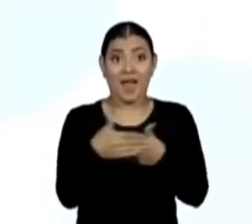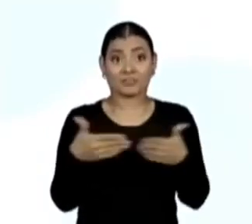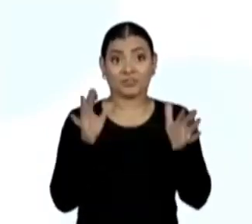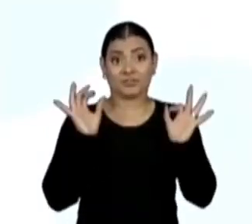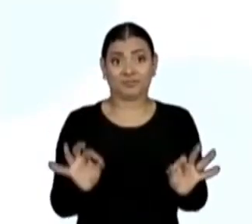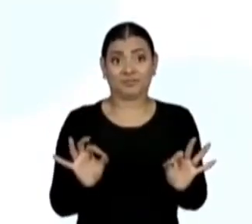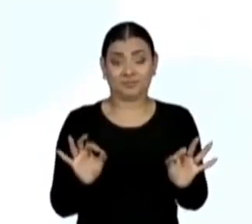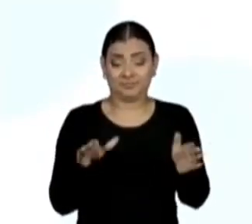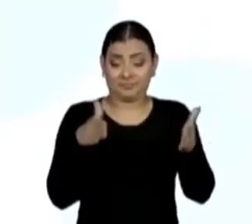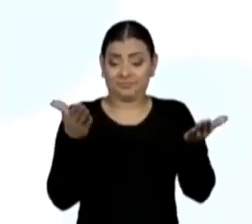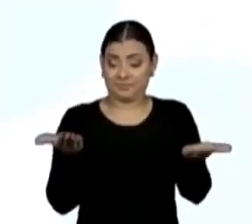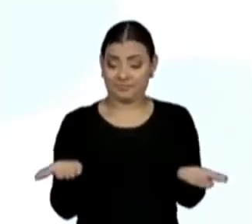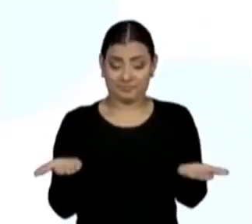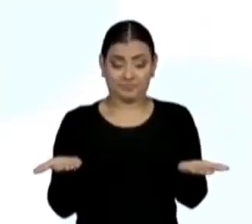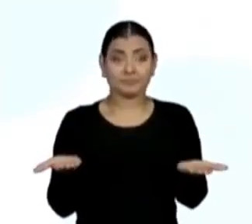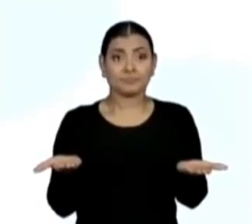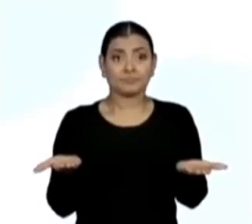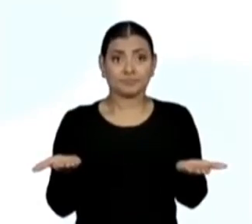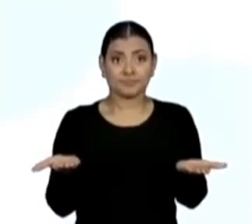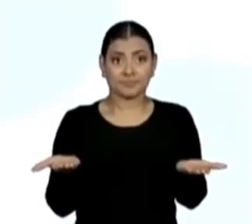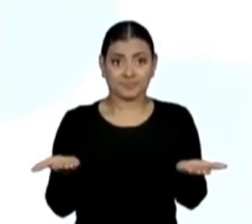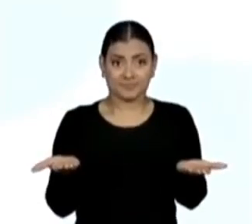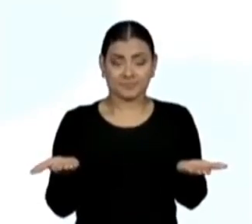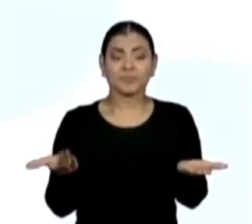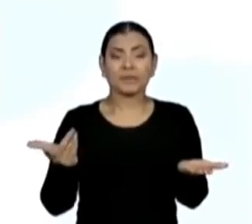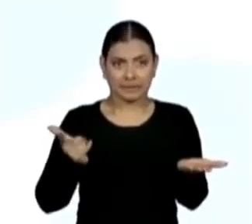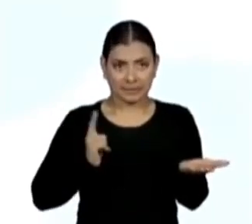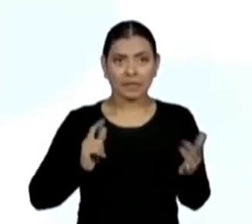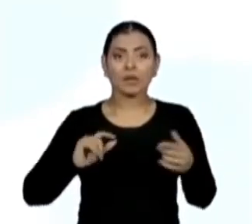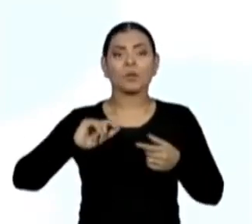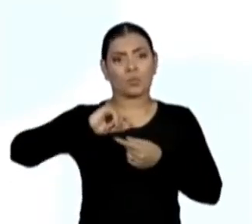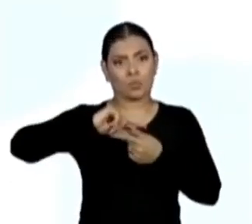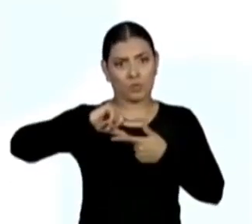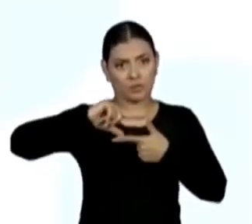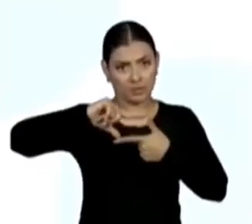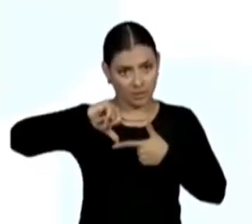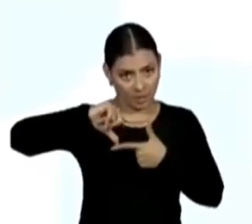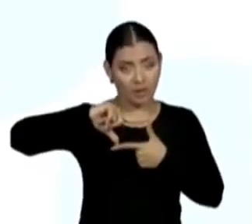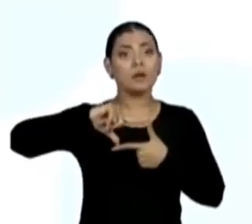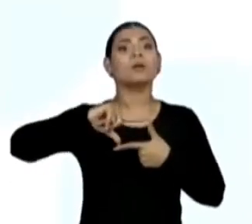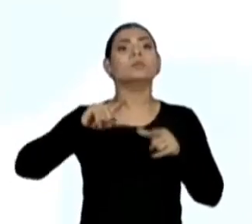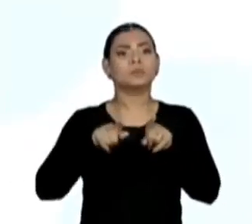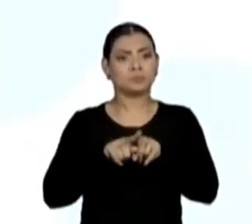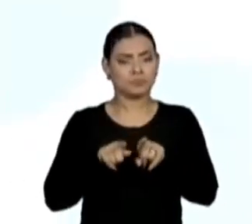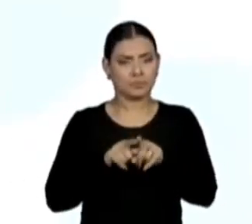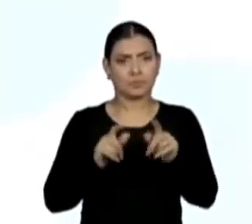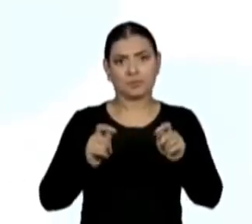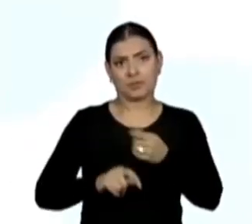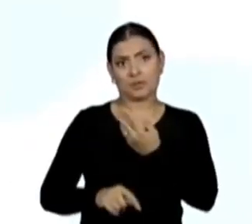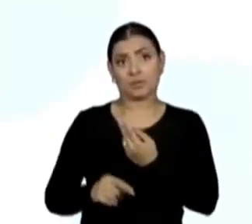Isso, o polígono é um quadrado que se repete. Temos um quadrado, dois quadrados.